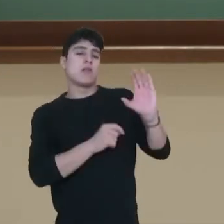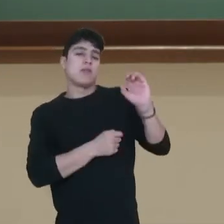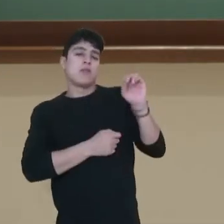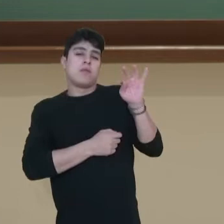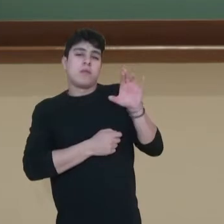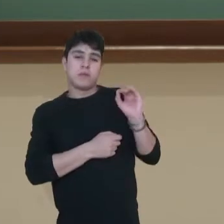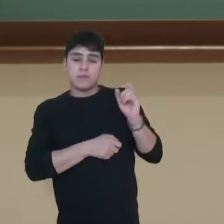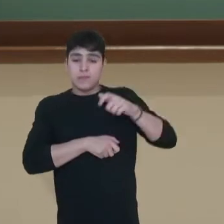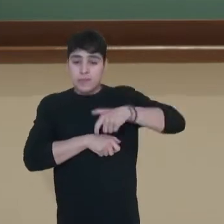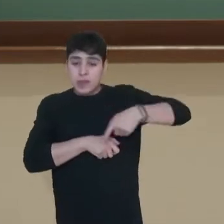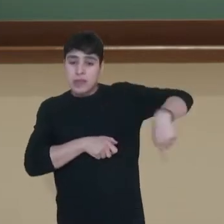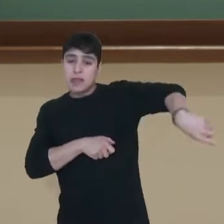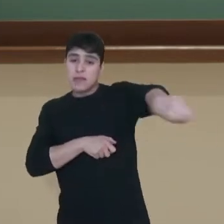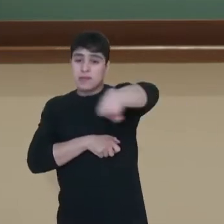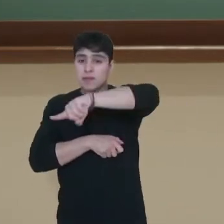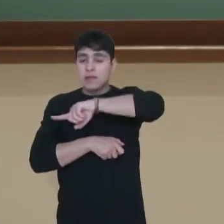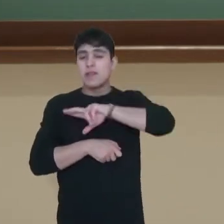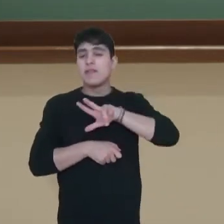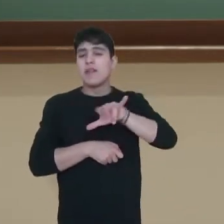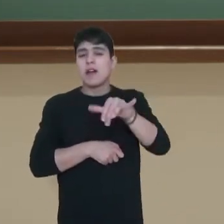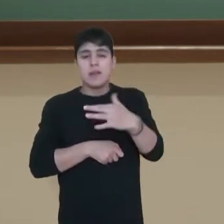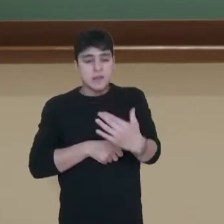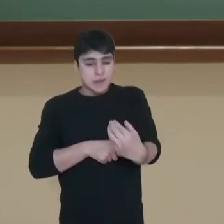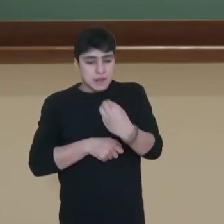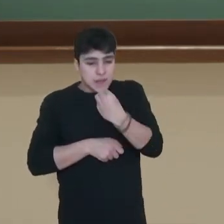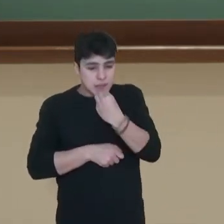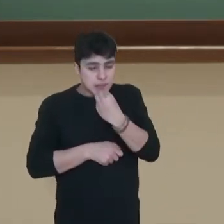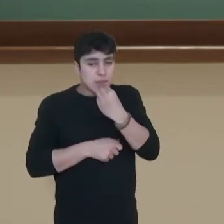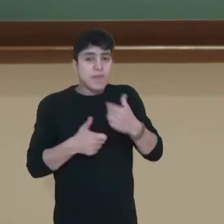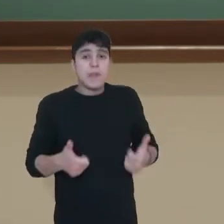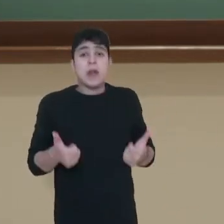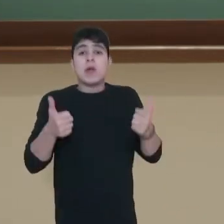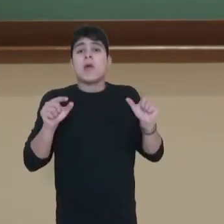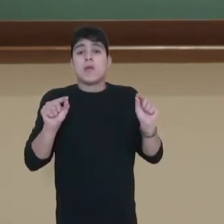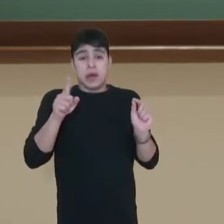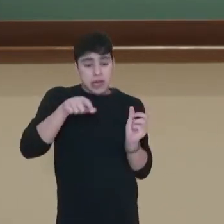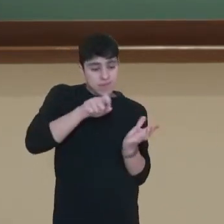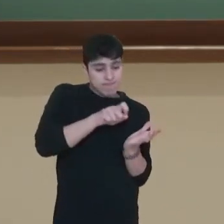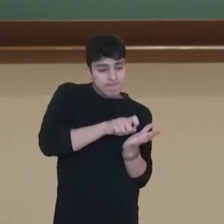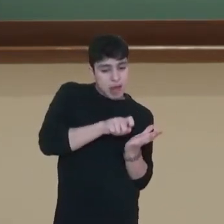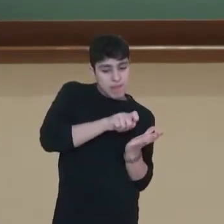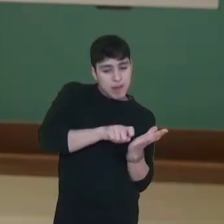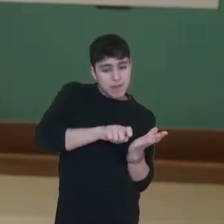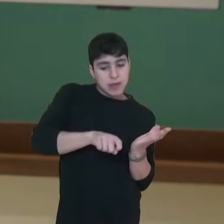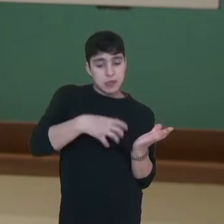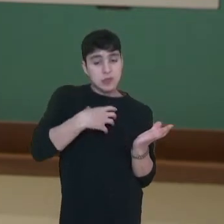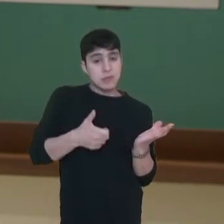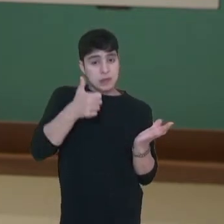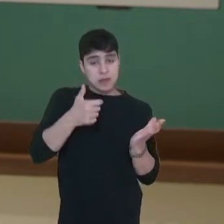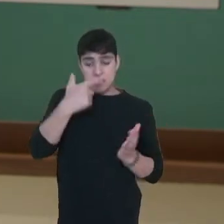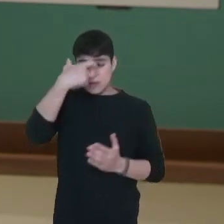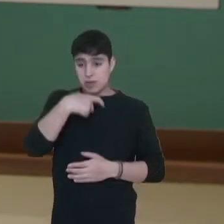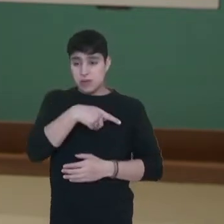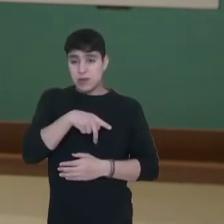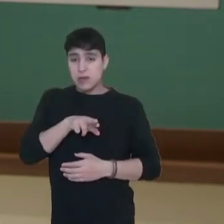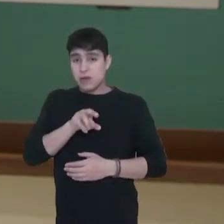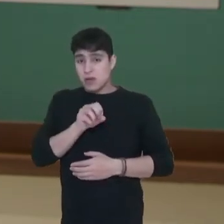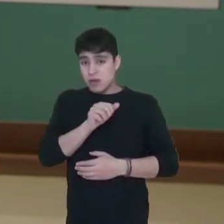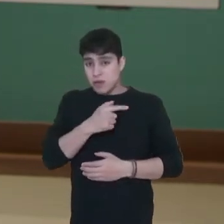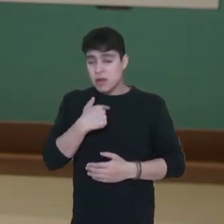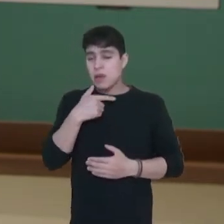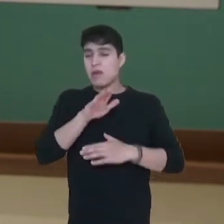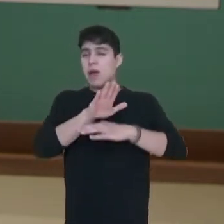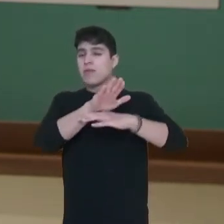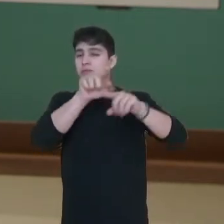ter a oportunidade de melhorar a proficiência na língua escrita, certo? Eu sou a professora Rosa Helena Bueno e estou aqui